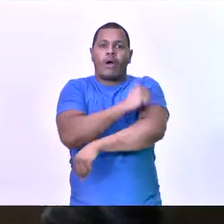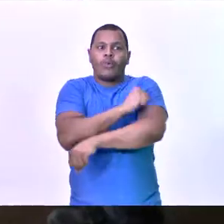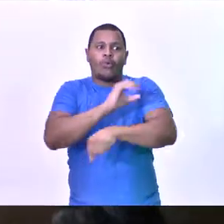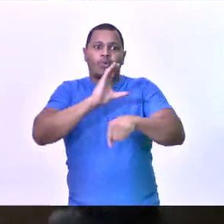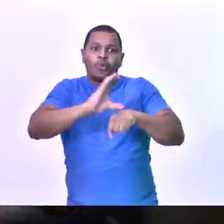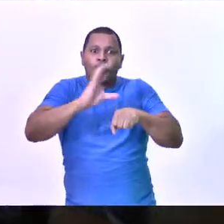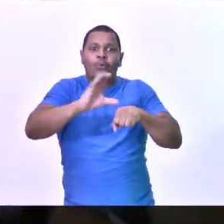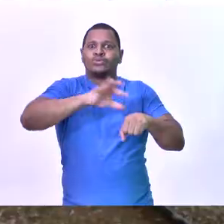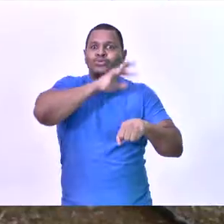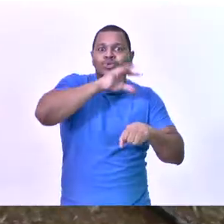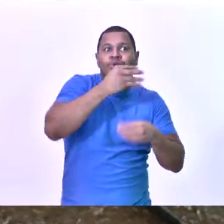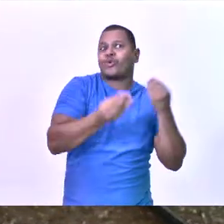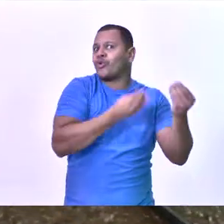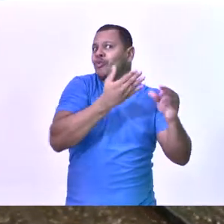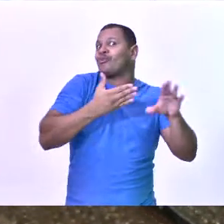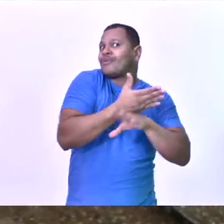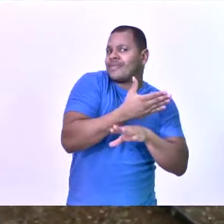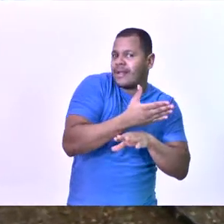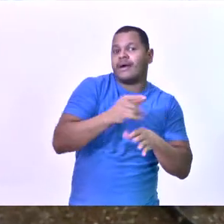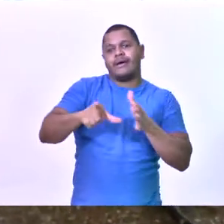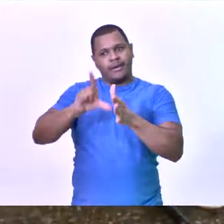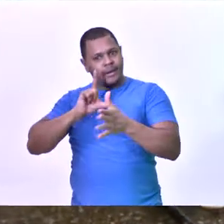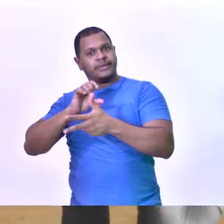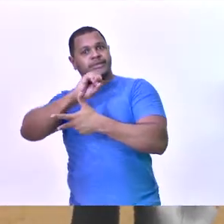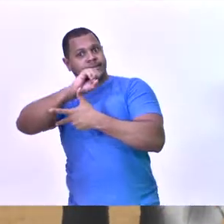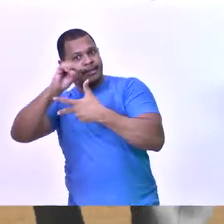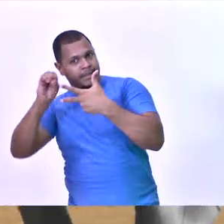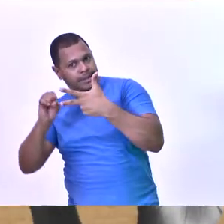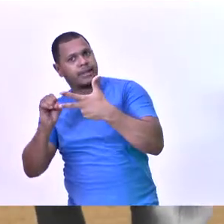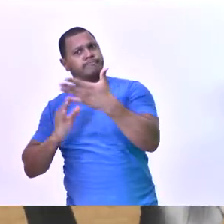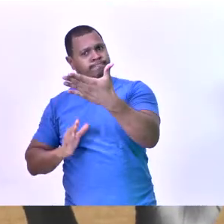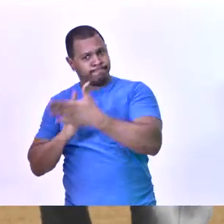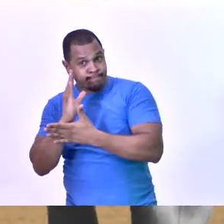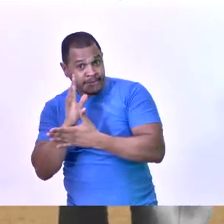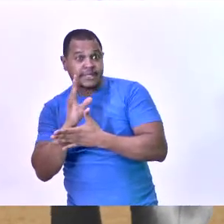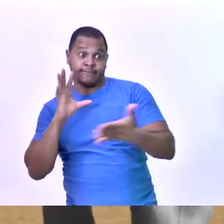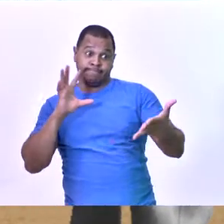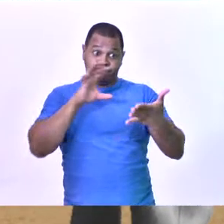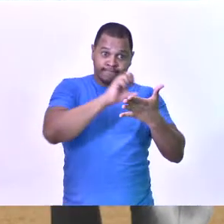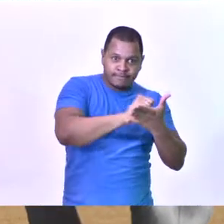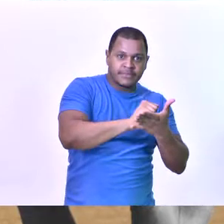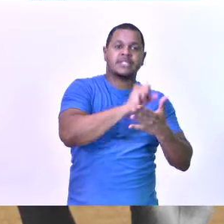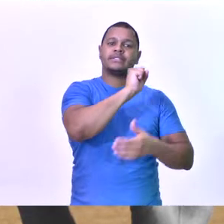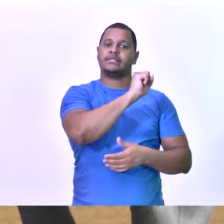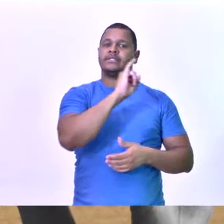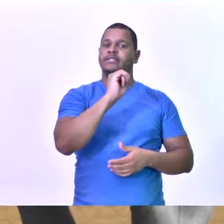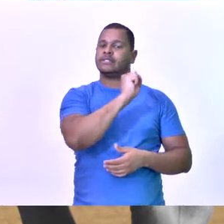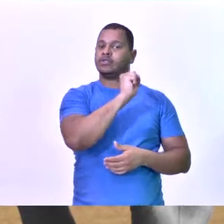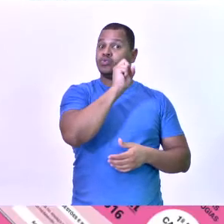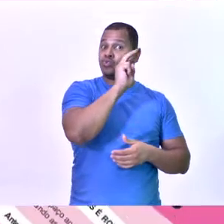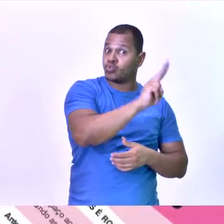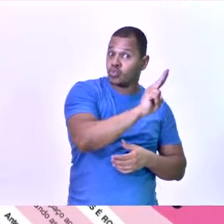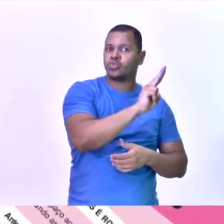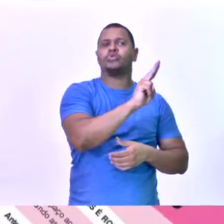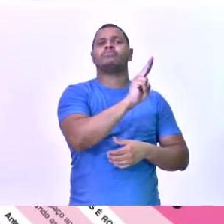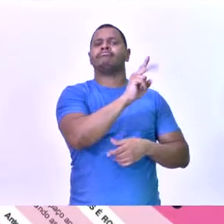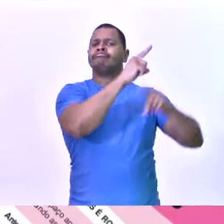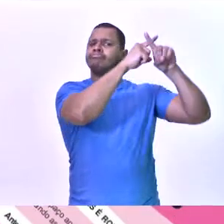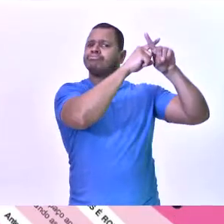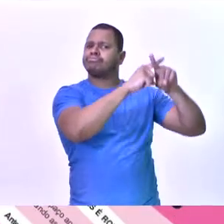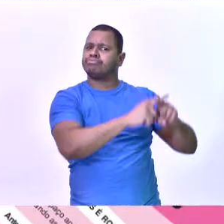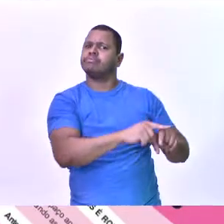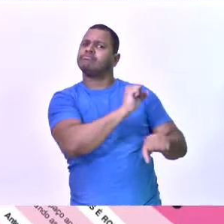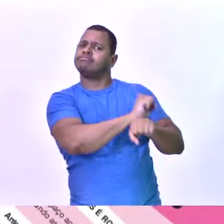seleção de novos estudantes para o curso de zootecnia acontece no início do ano. Depois de fazerem o Enem, os candidatos